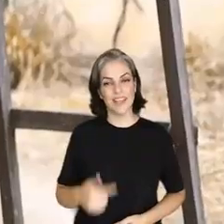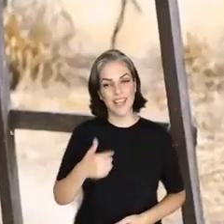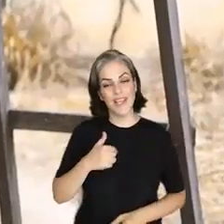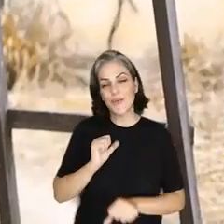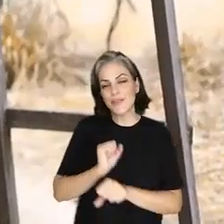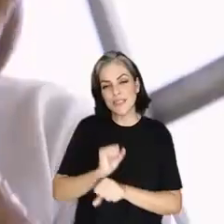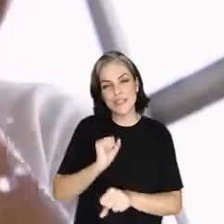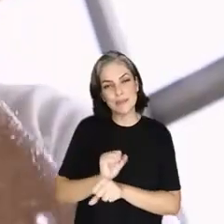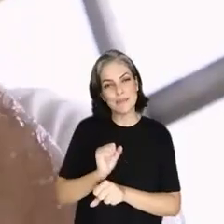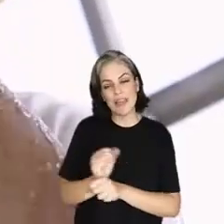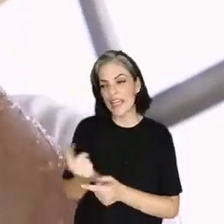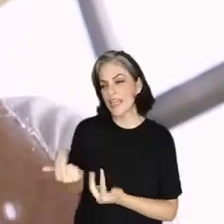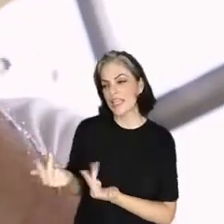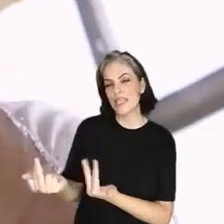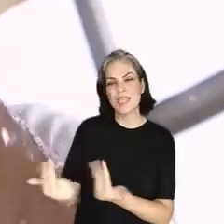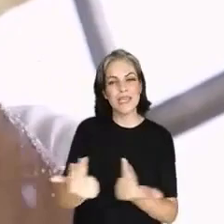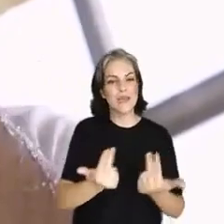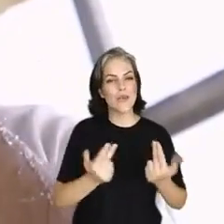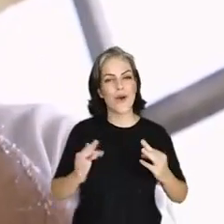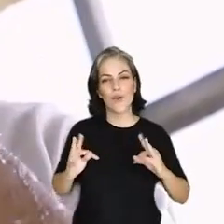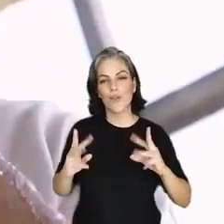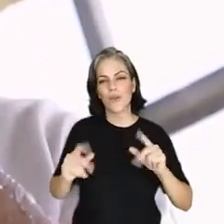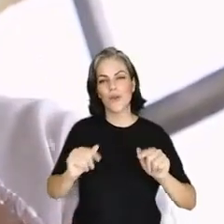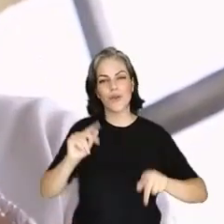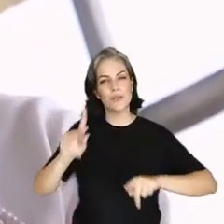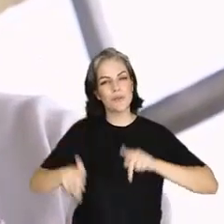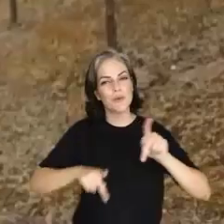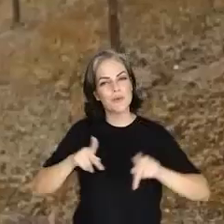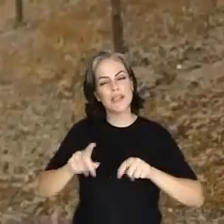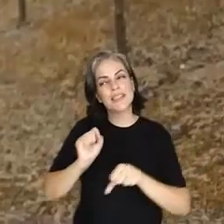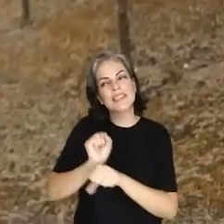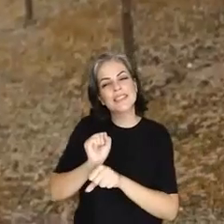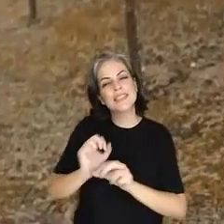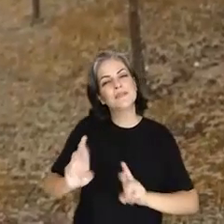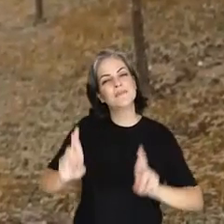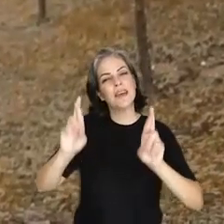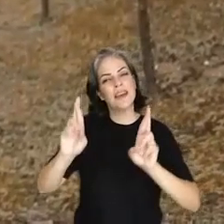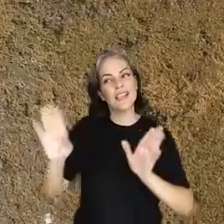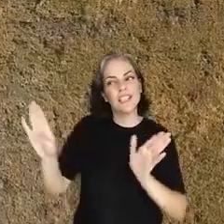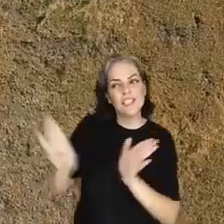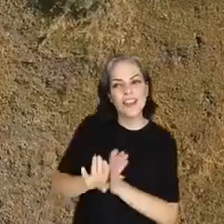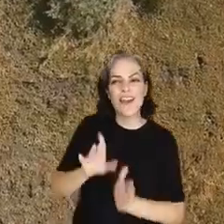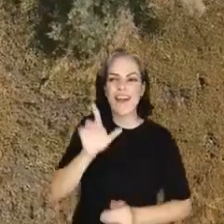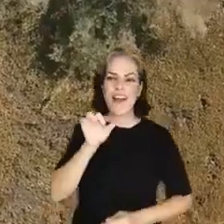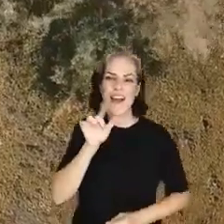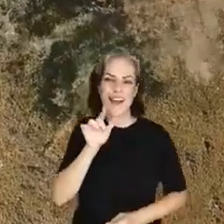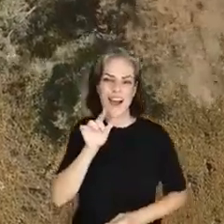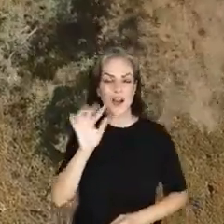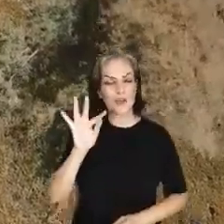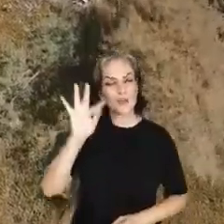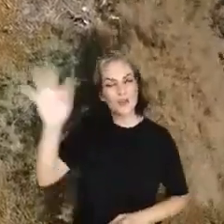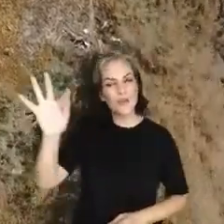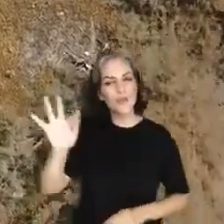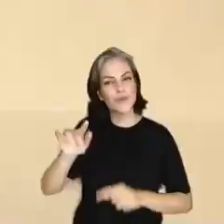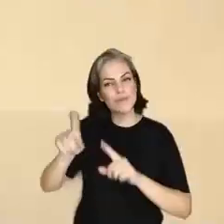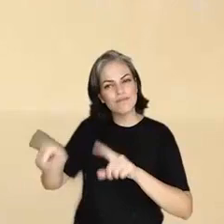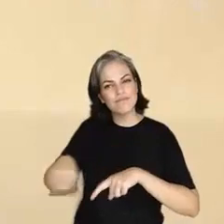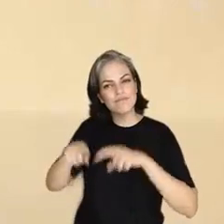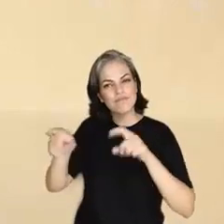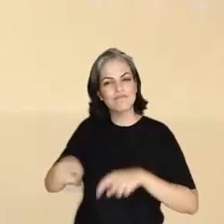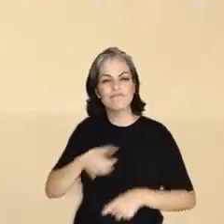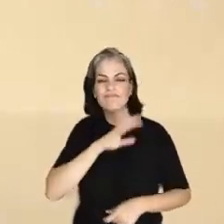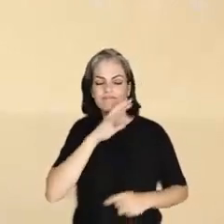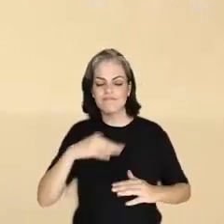Eu aguardo muito, como toda a população, que espera que a água venha e, assim, ter um crescimento em termos de